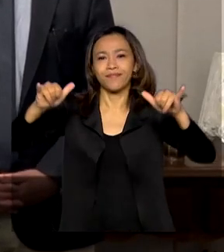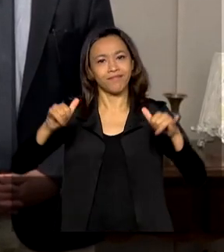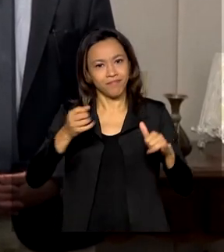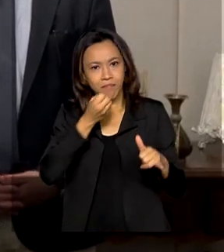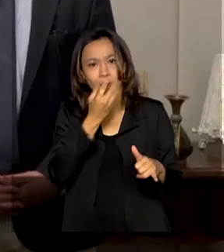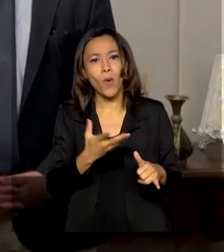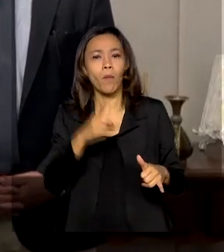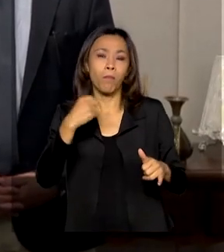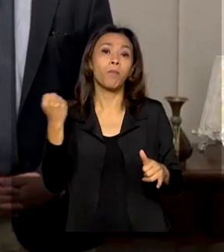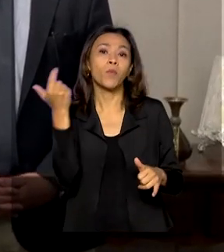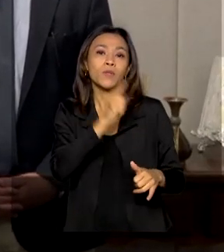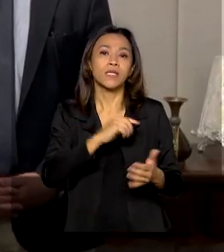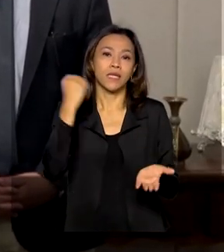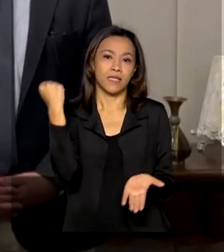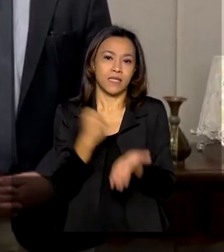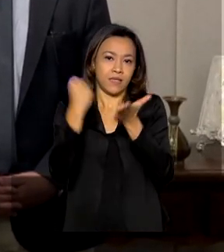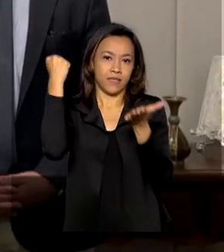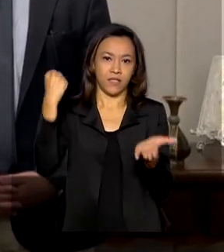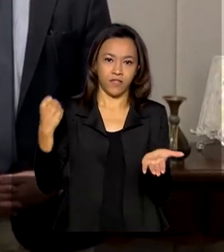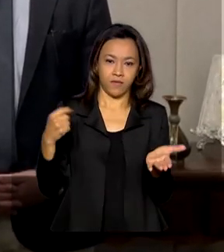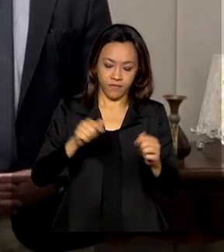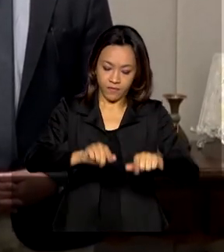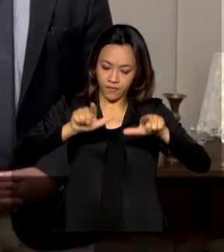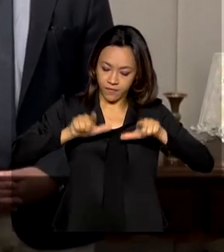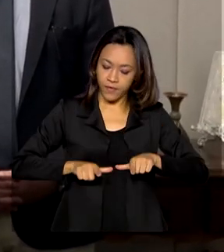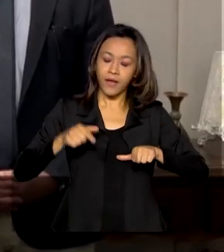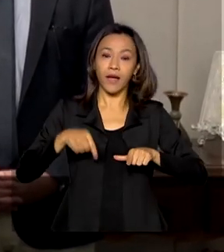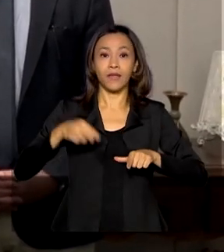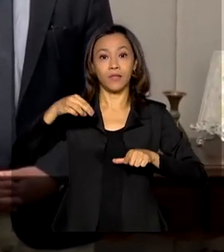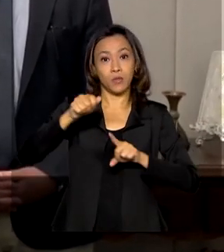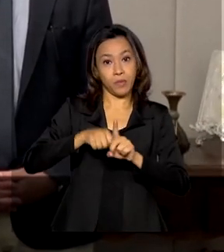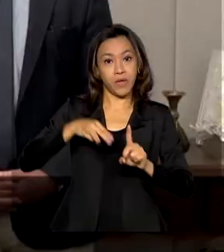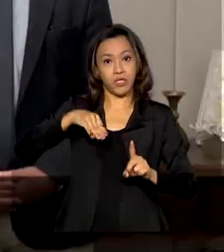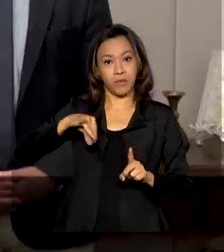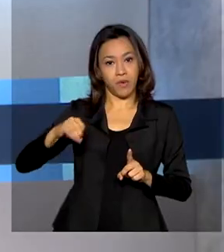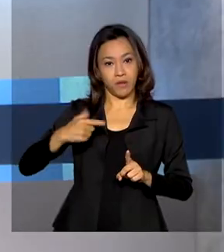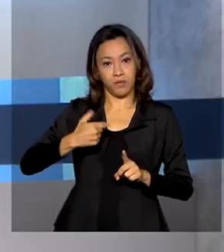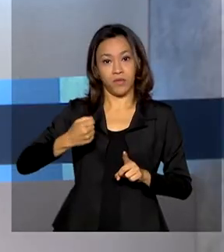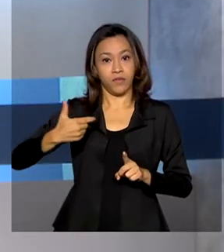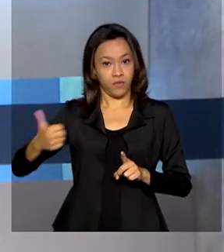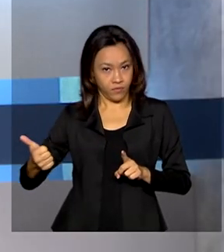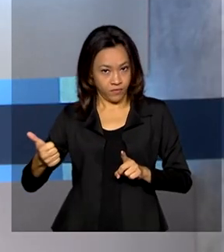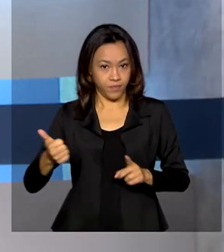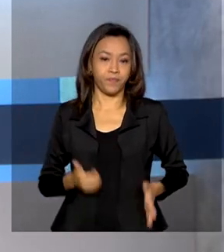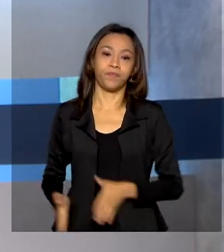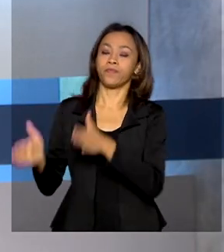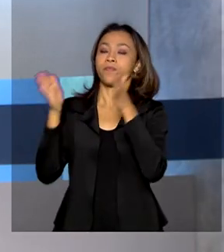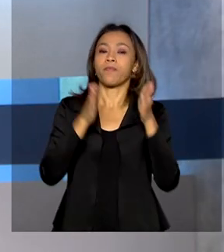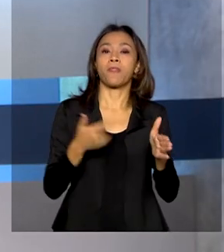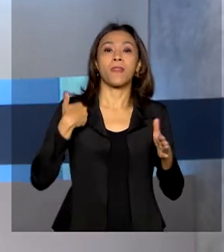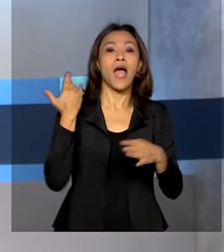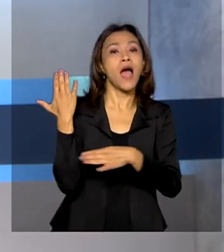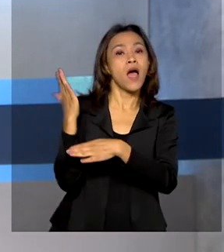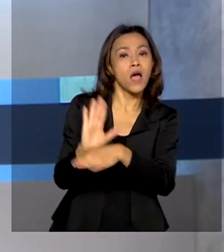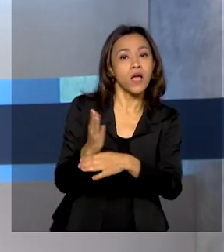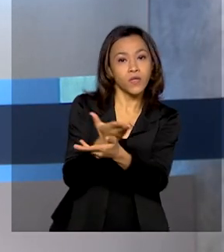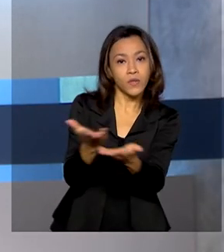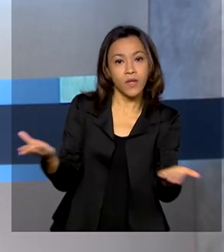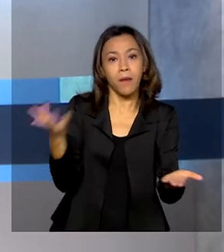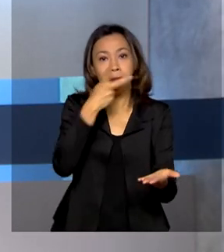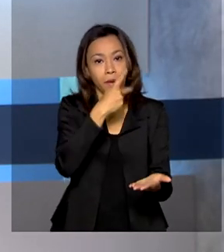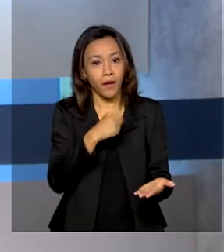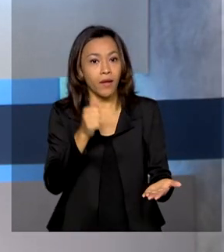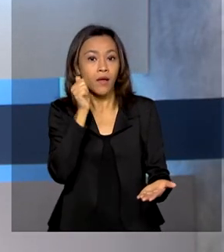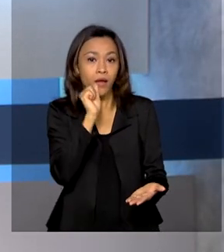certificada, chancelada em maio de 2021. Para ajudar pais e responsáveis na